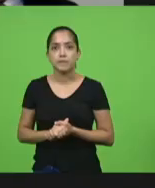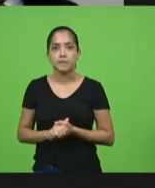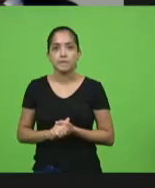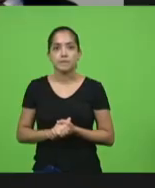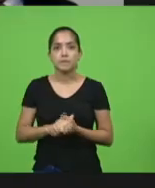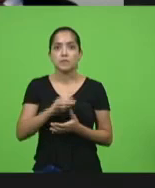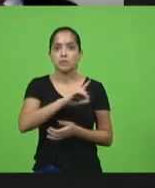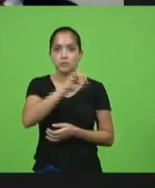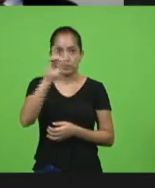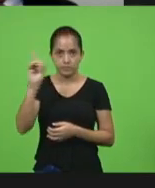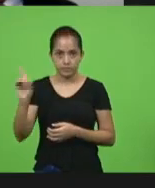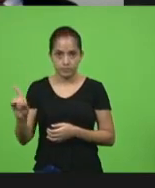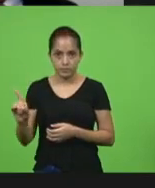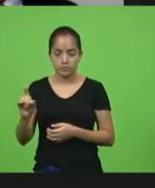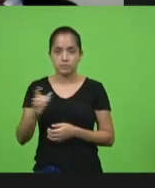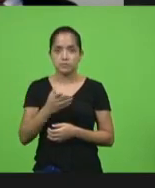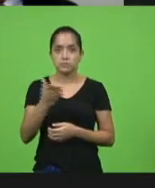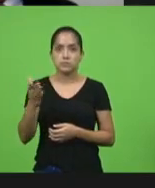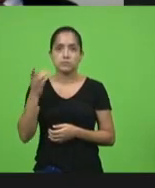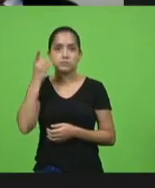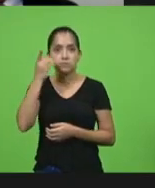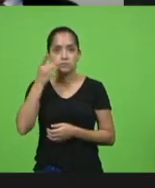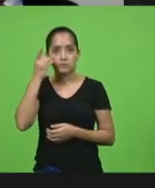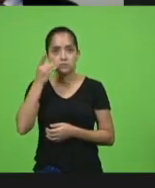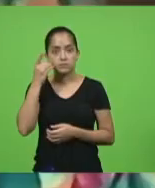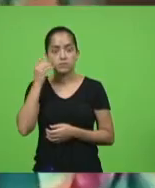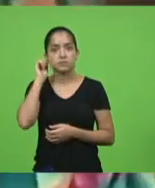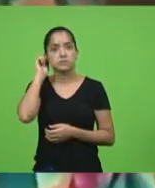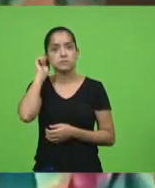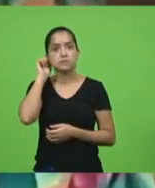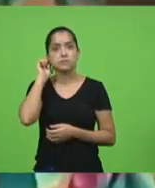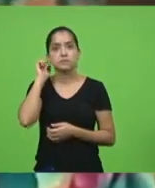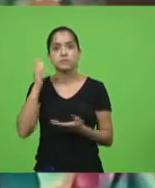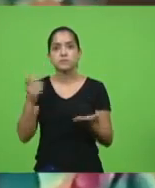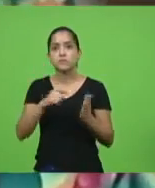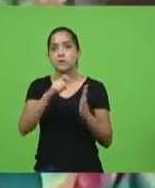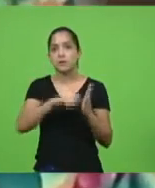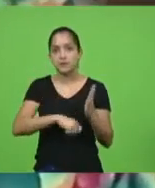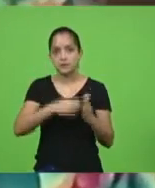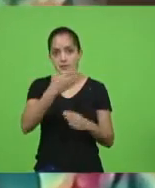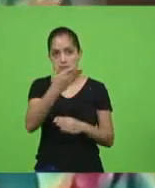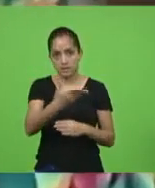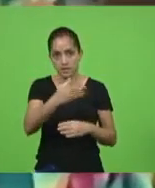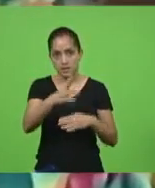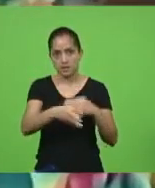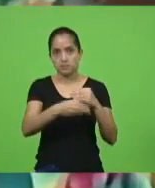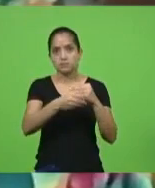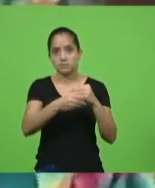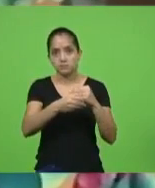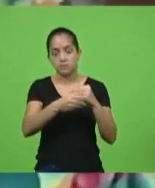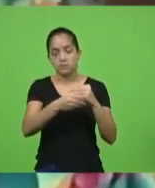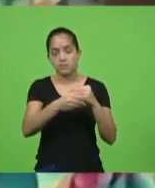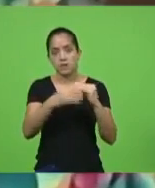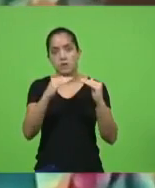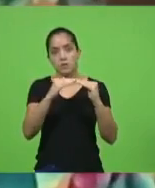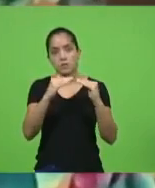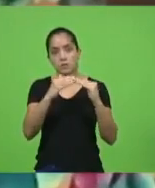colegas, bom dia, telespectadores, eu quero assinar embaixo nas palavras do deputado